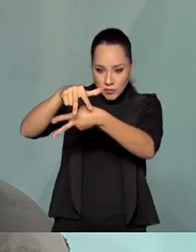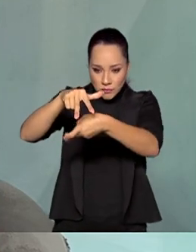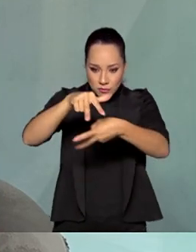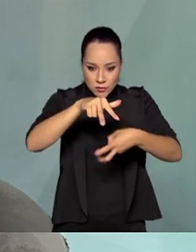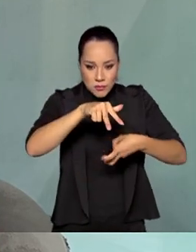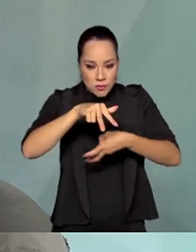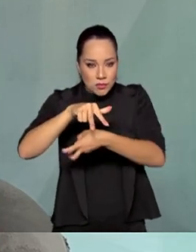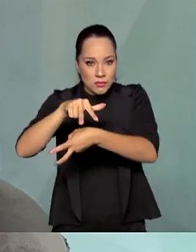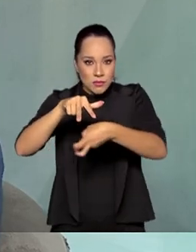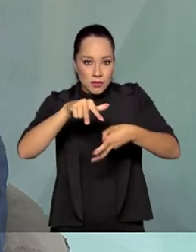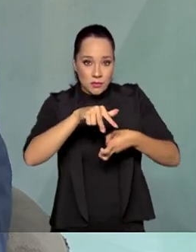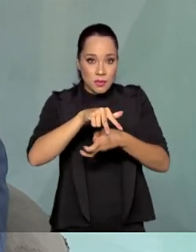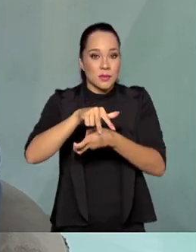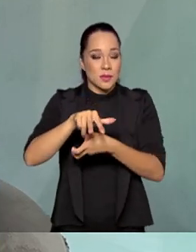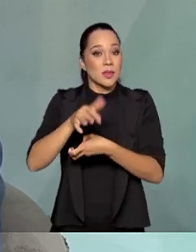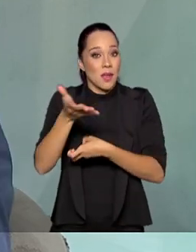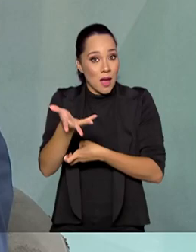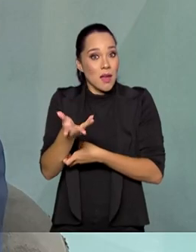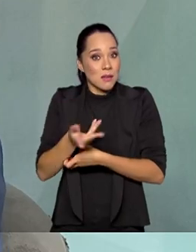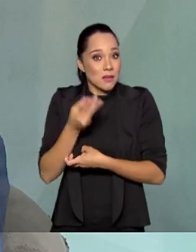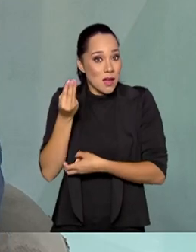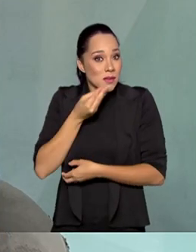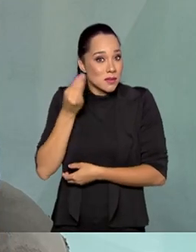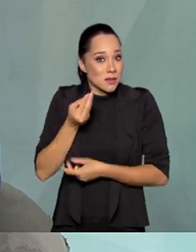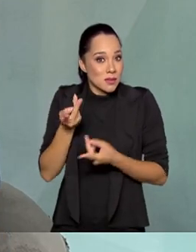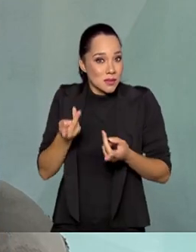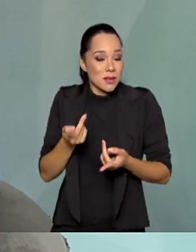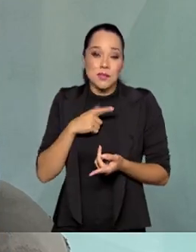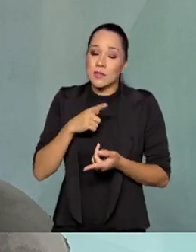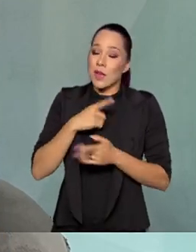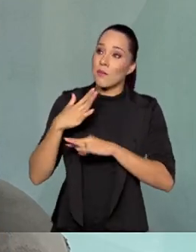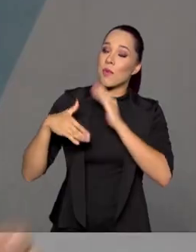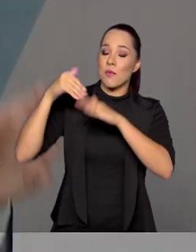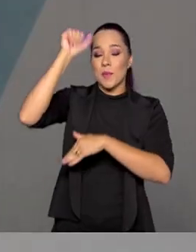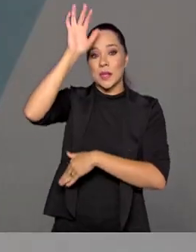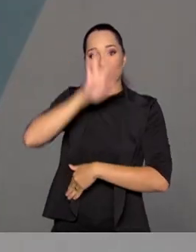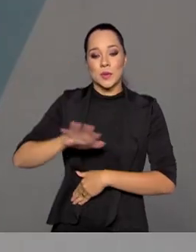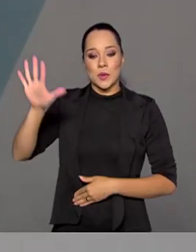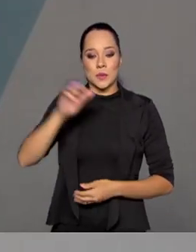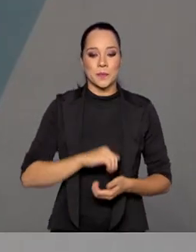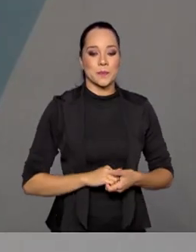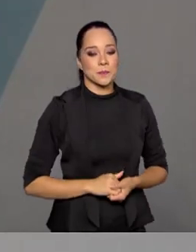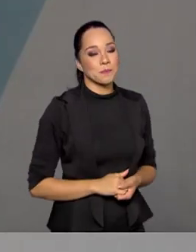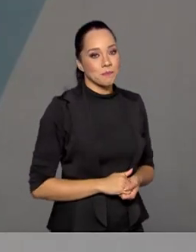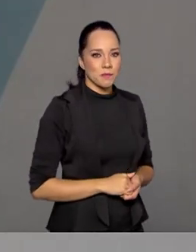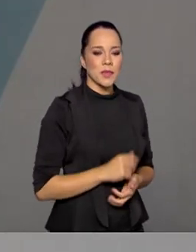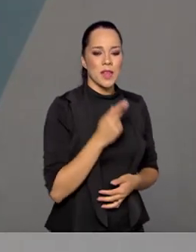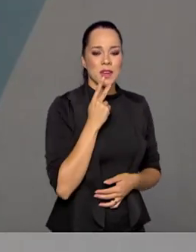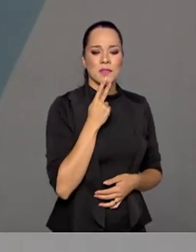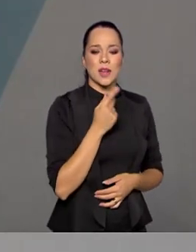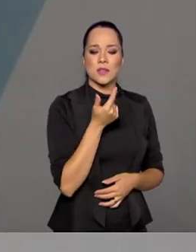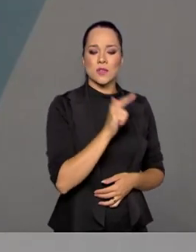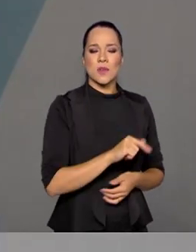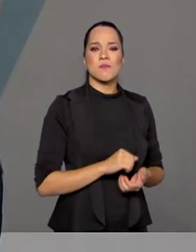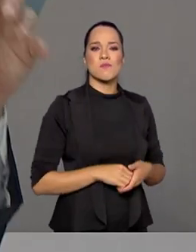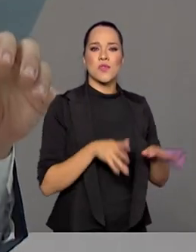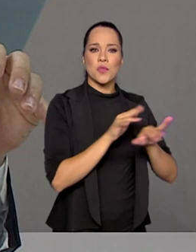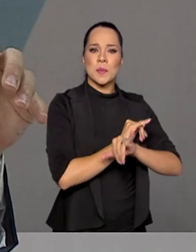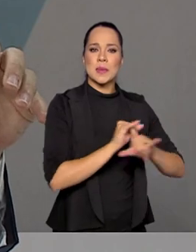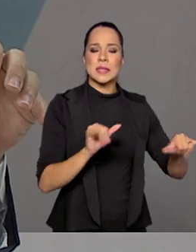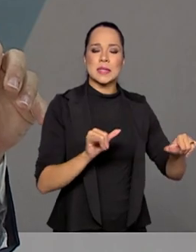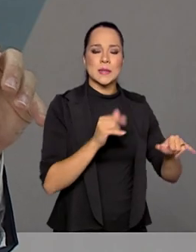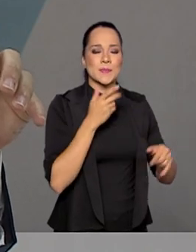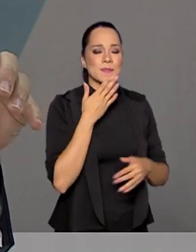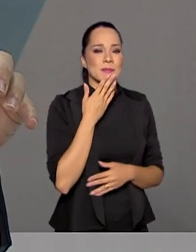são exemplos como esse que a gente espera que proliferem e frutifiquem para o país todo. Eu queria retomar, aqui no segundo bloco, uma informação que o senhor